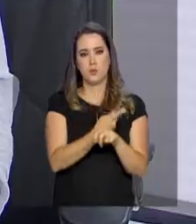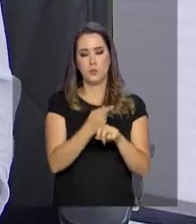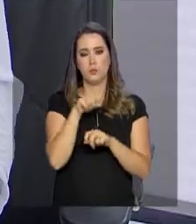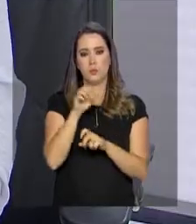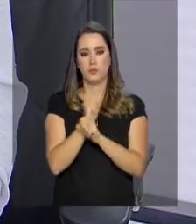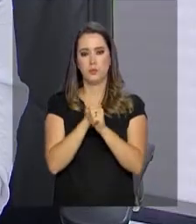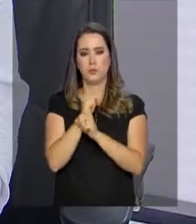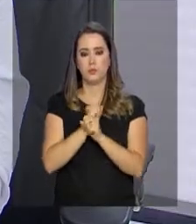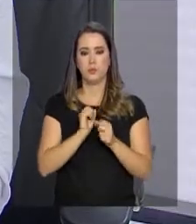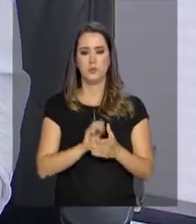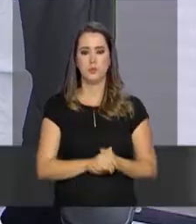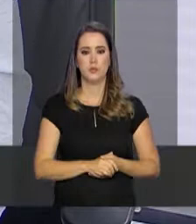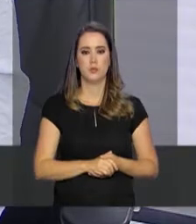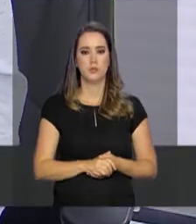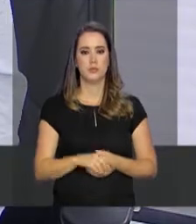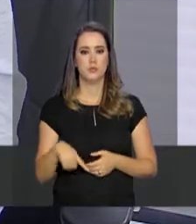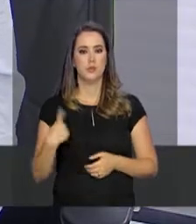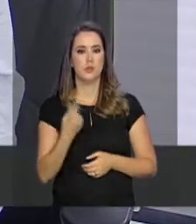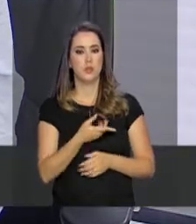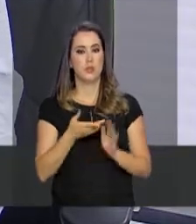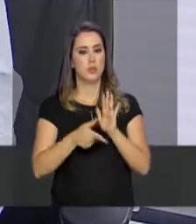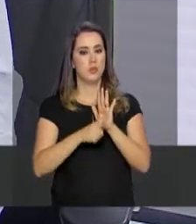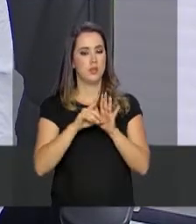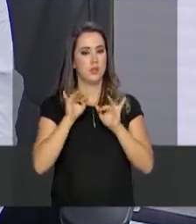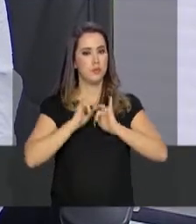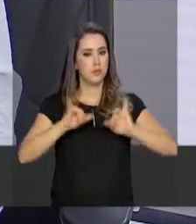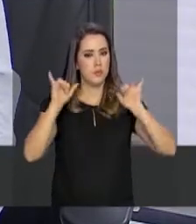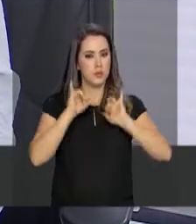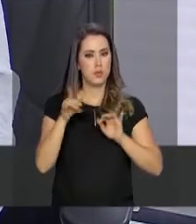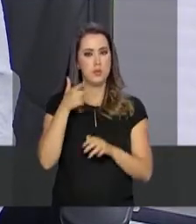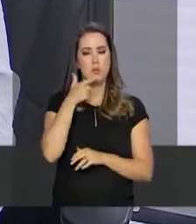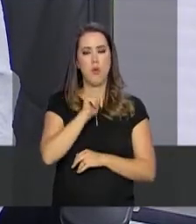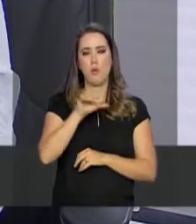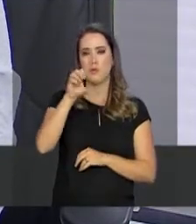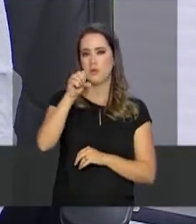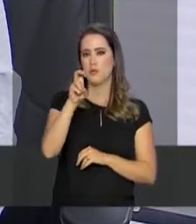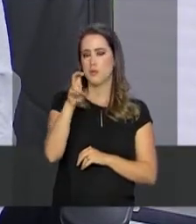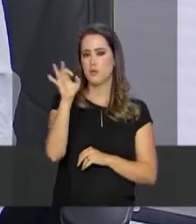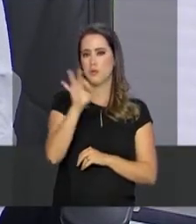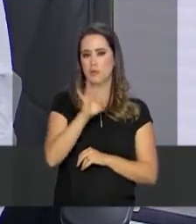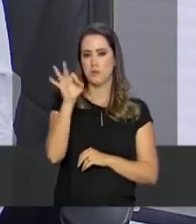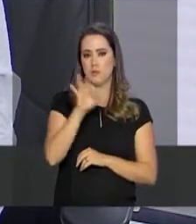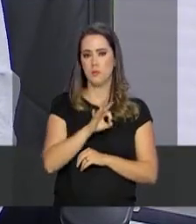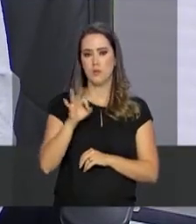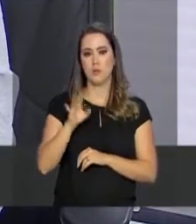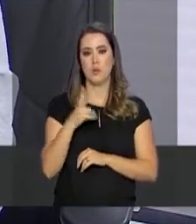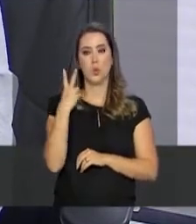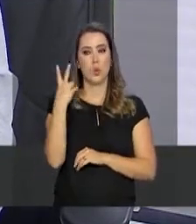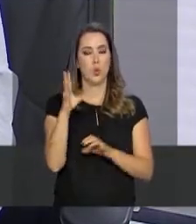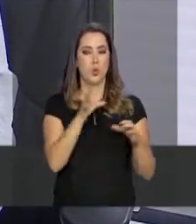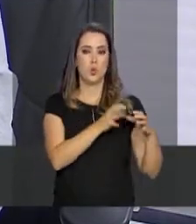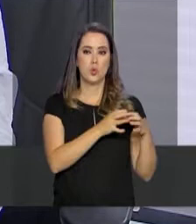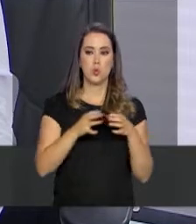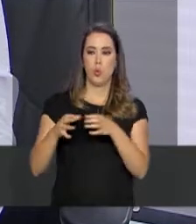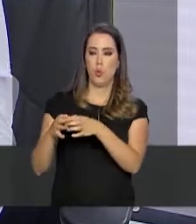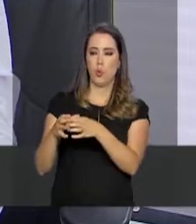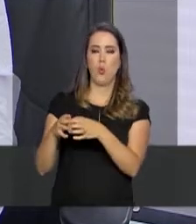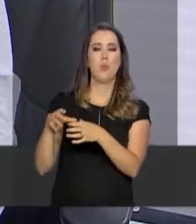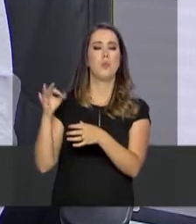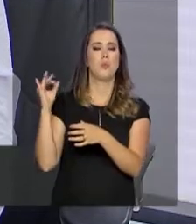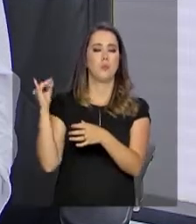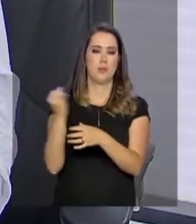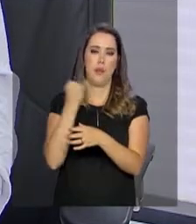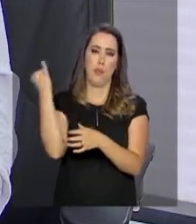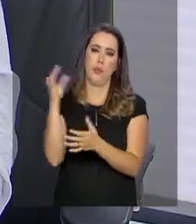Na última campanha de influenza, nós conseguimos alcançar a cobertura dos 95%, com exceção de dois grupos importantíssimos, que são